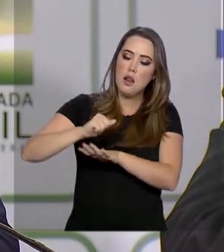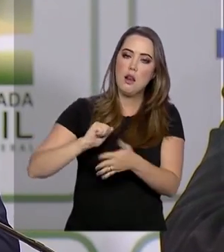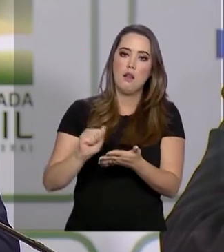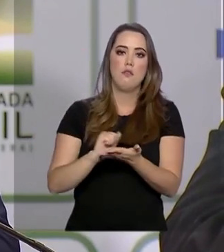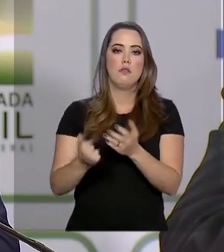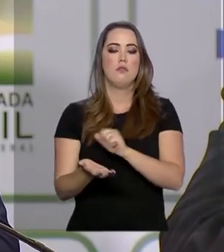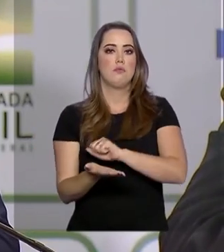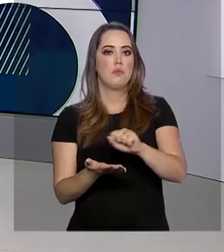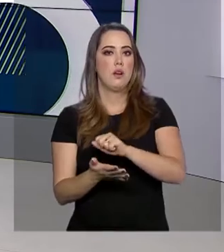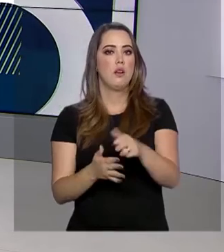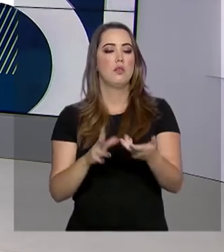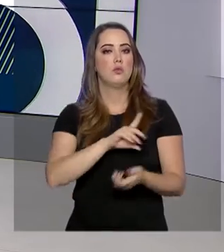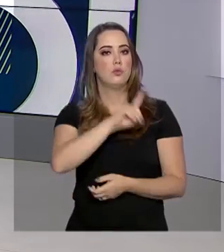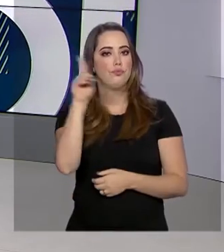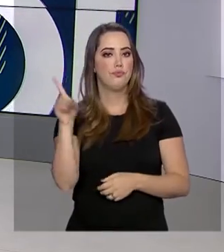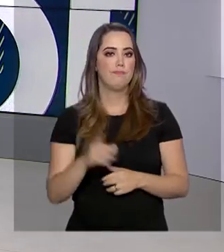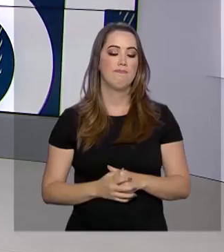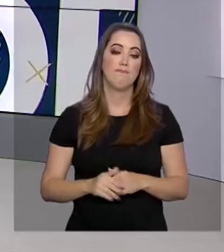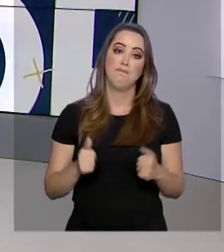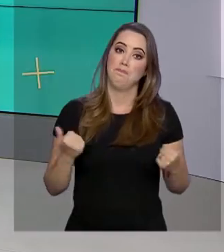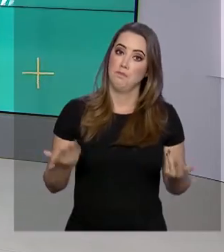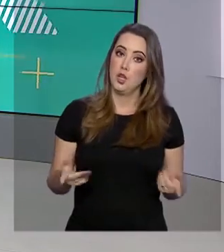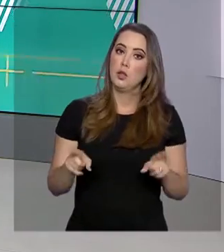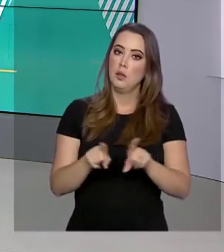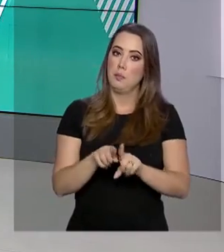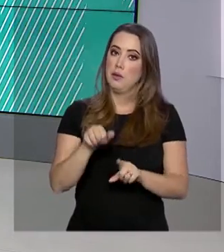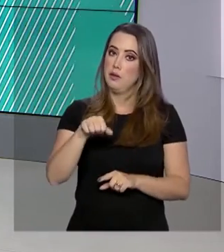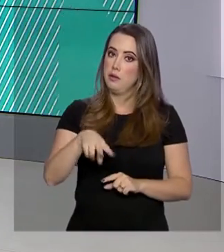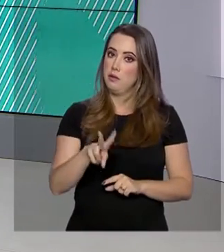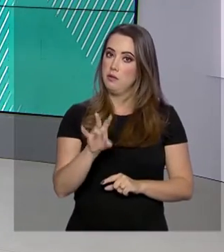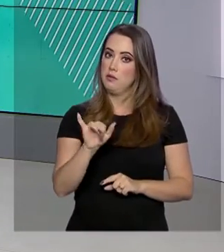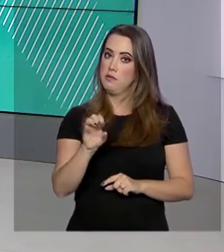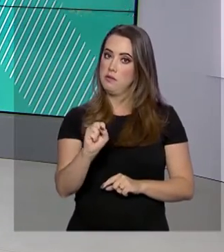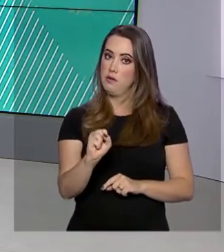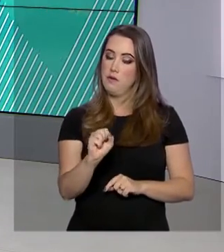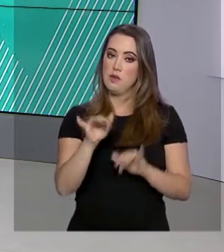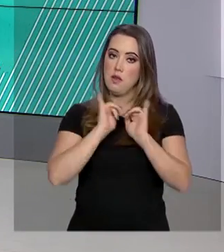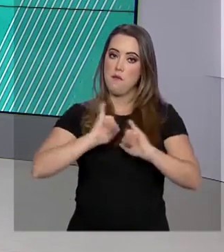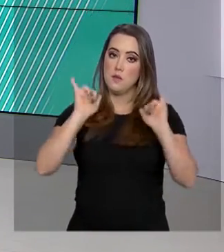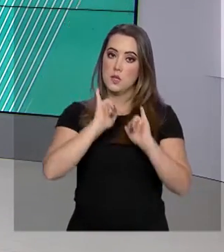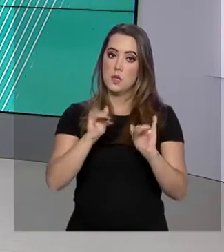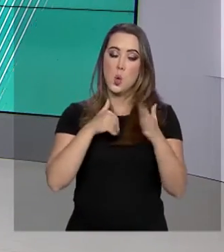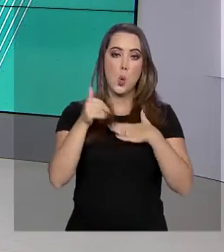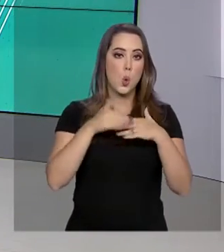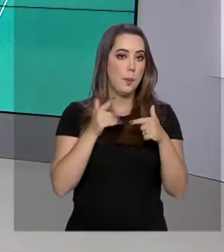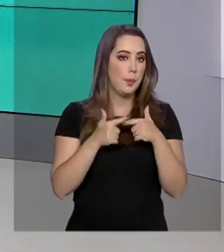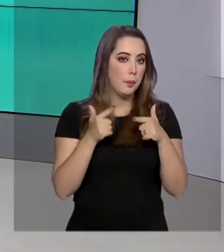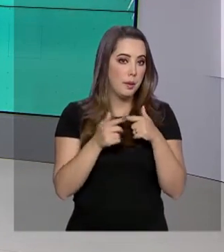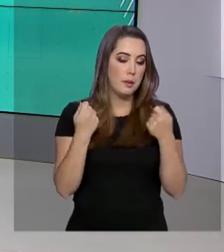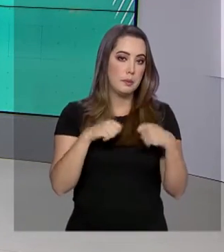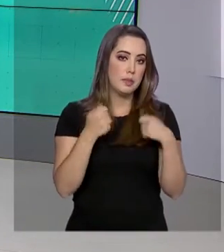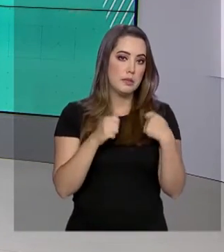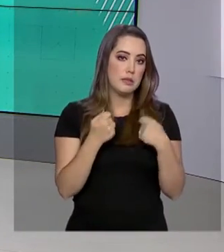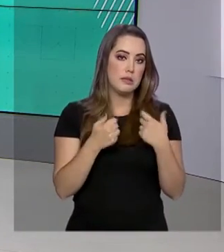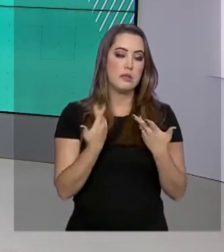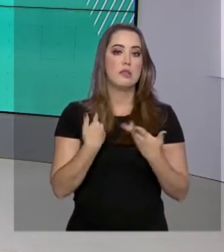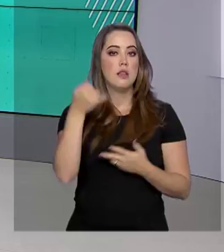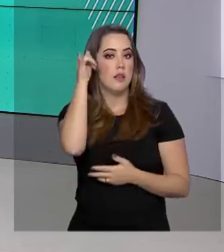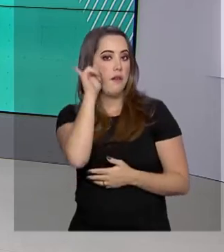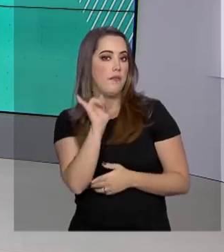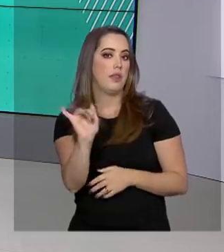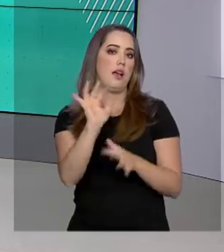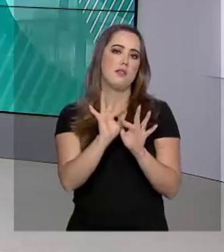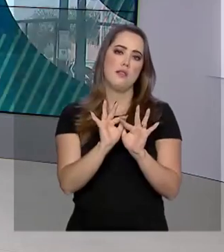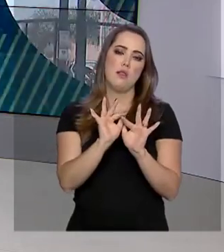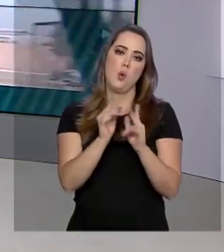rosto durante o dia. E a Anvisa também alerta que em qualquer situação, os viajantes devem adotar medidas preventivas